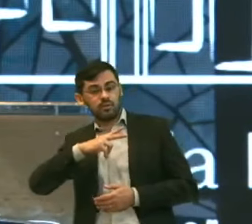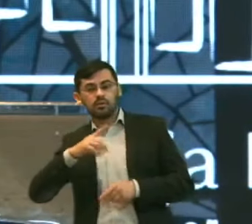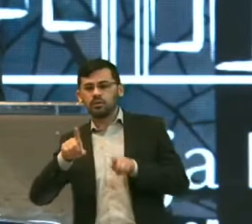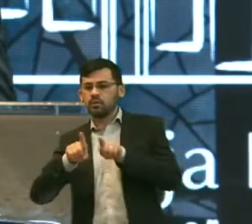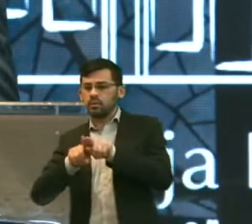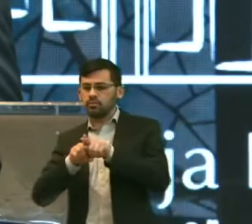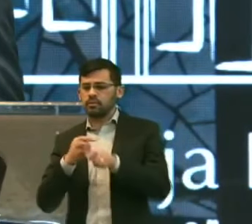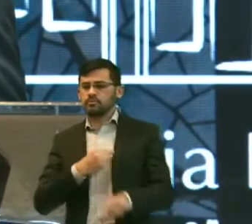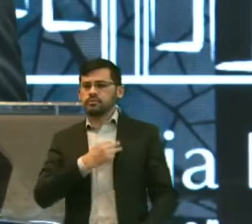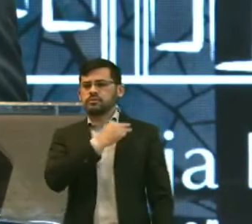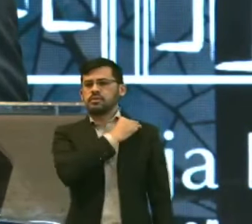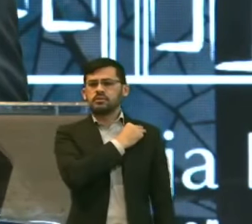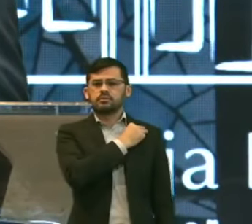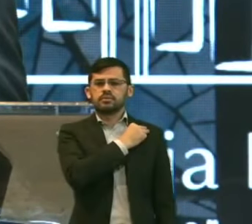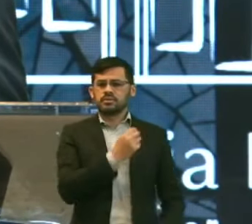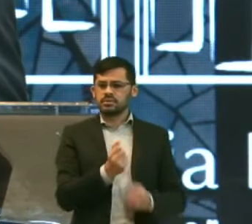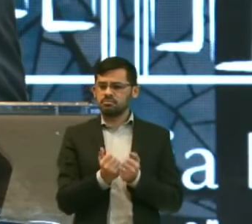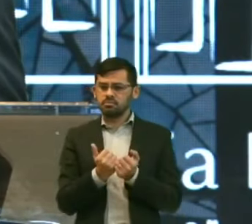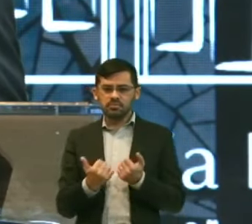Quanto no Ministério